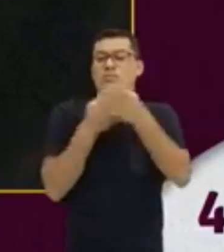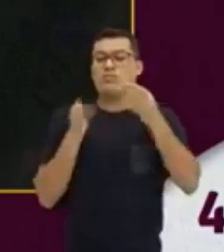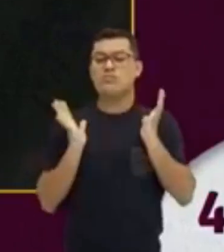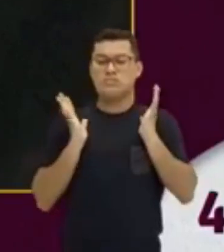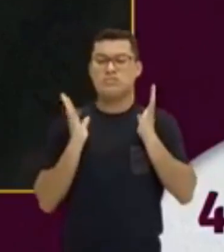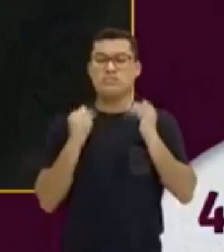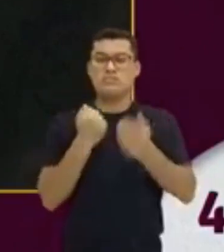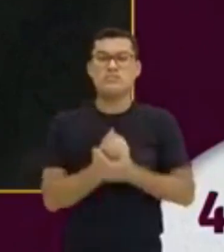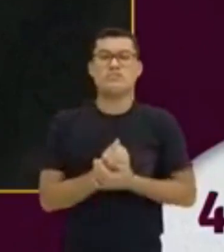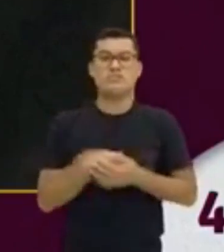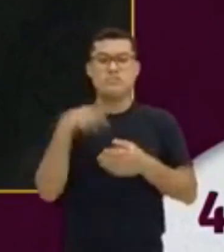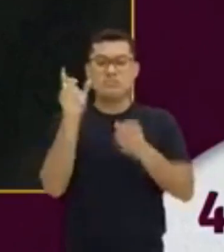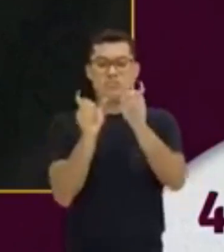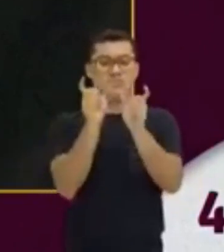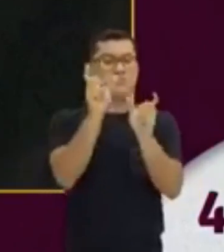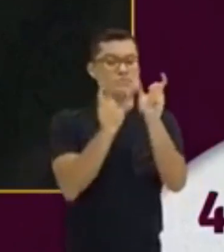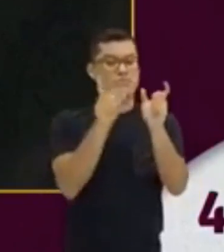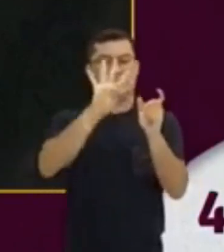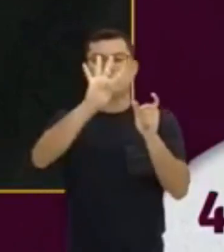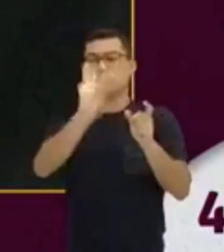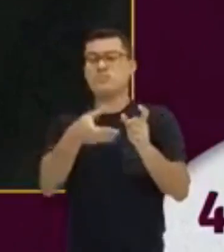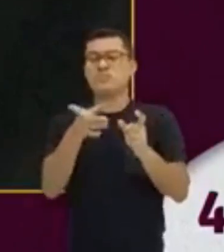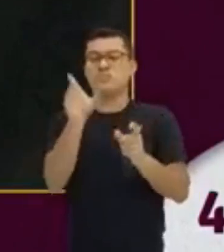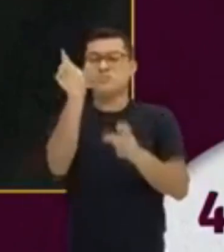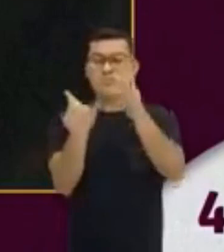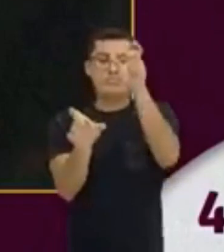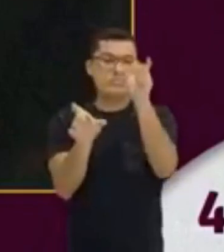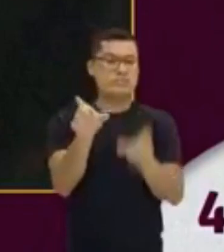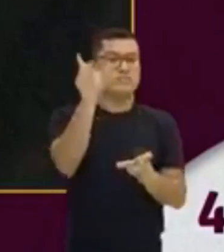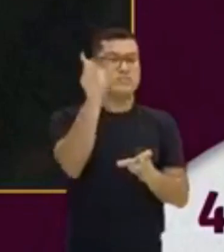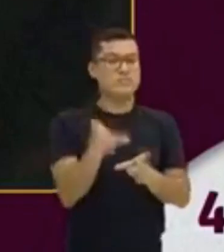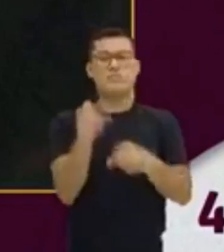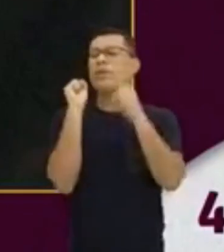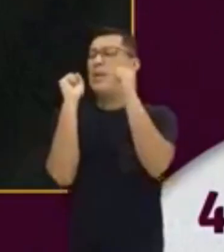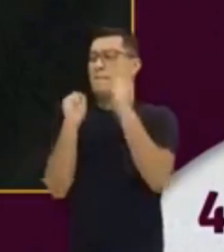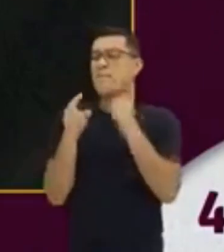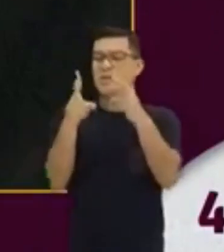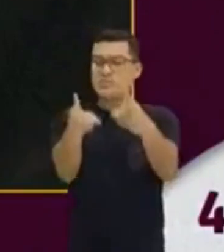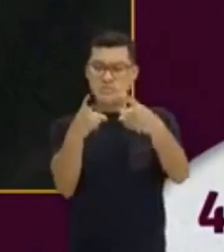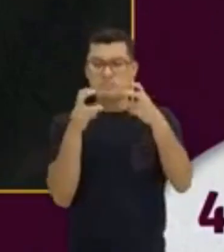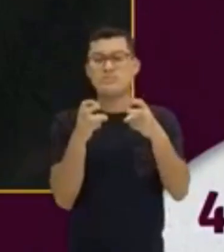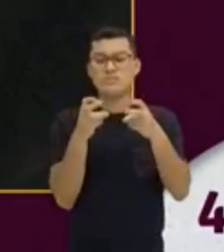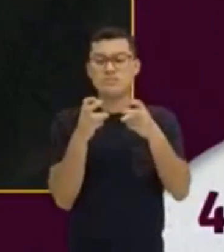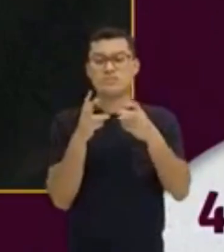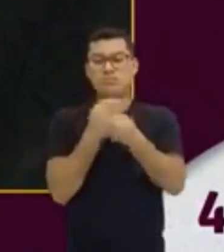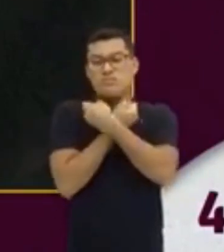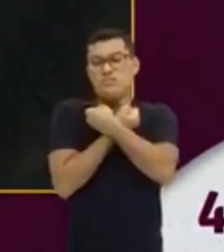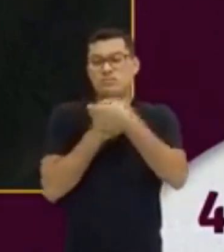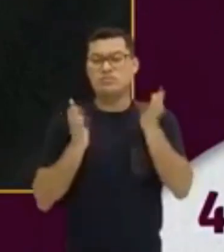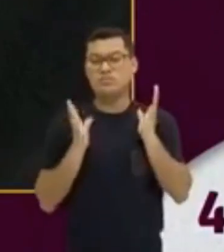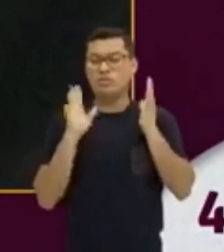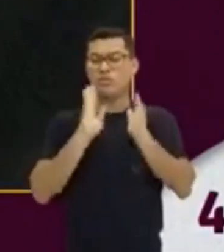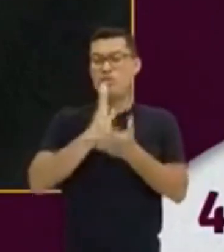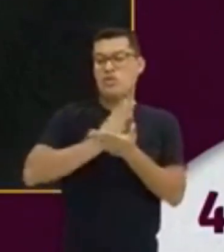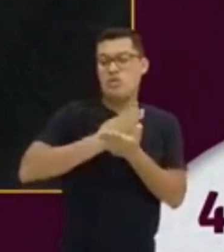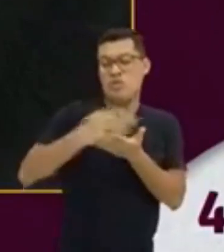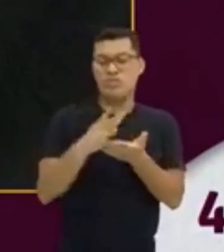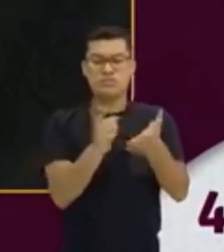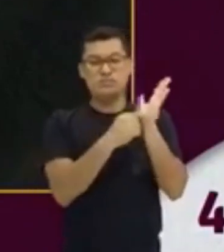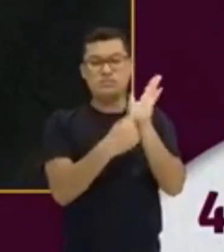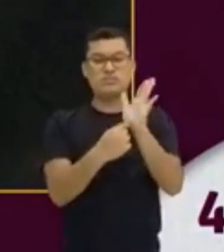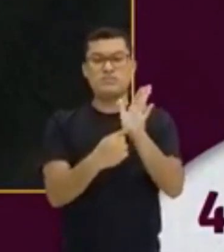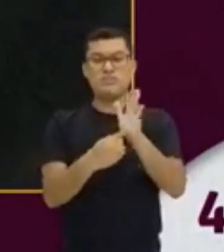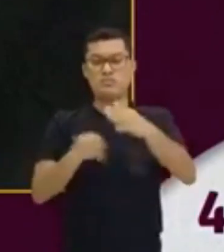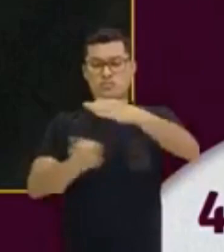Então, a palavra vai já se identificando. Então, você pode perceber que o William Shakespeare começa a se apresentar de uma maneira informal.